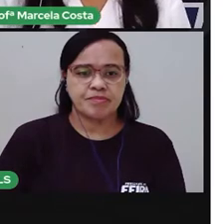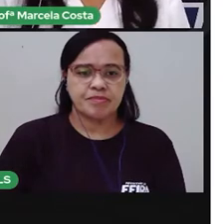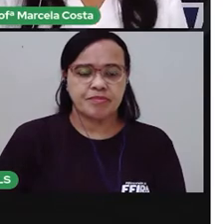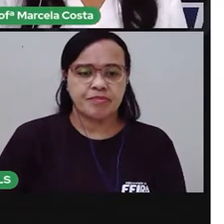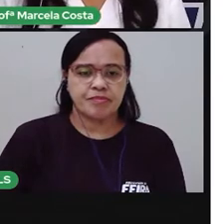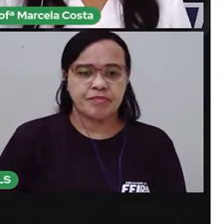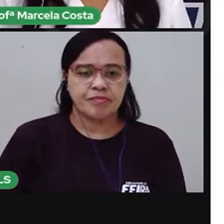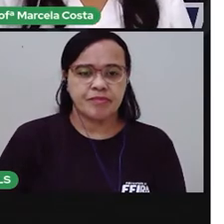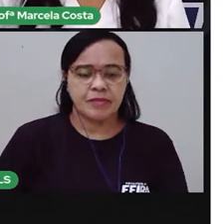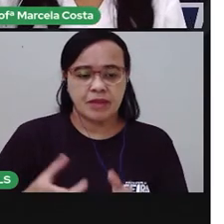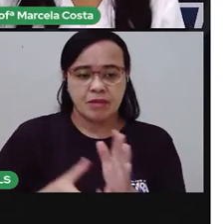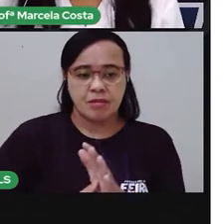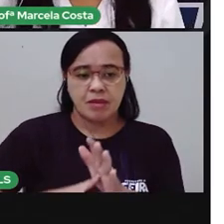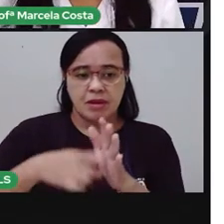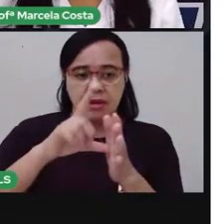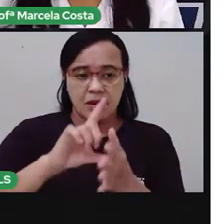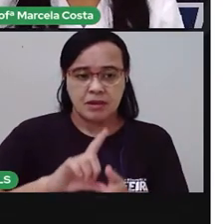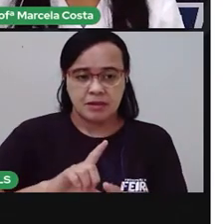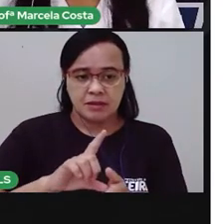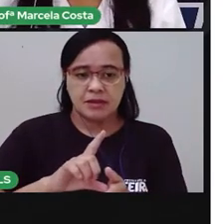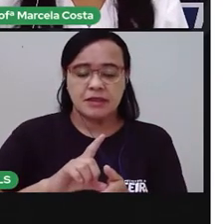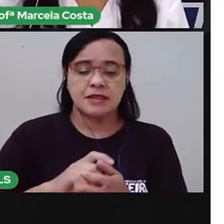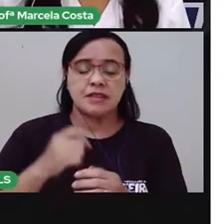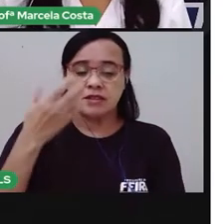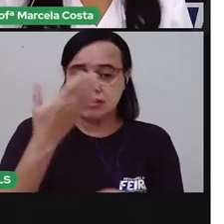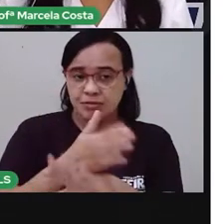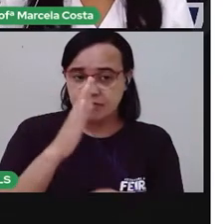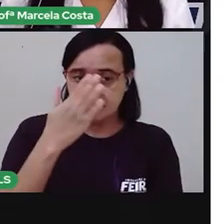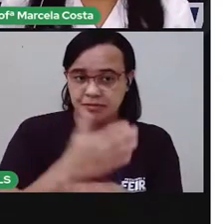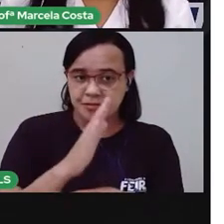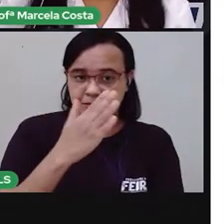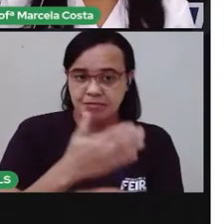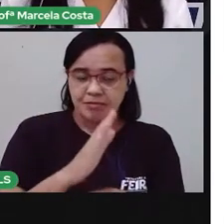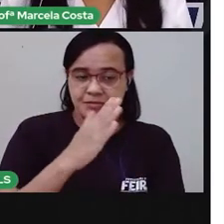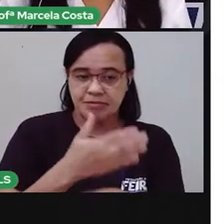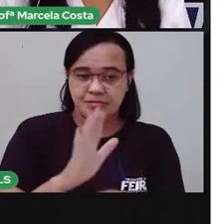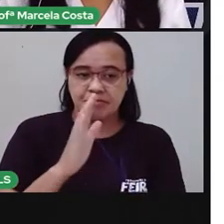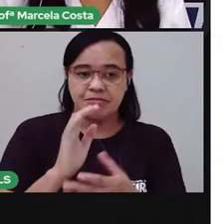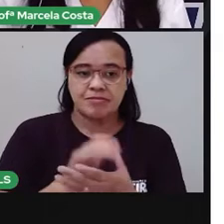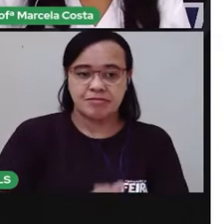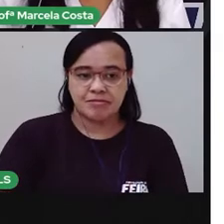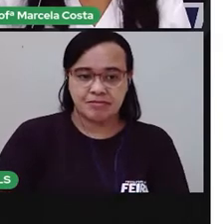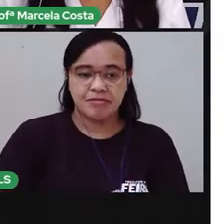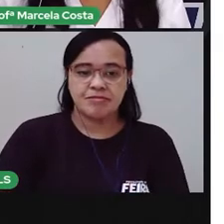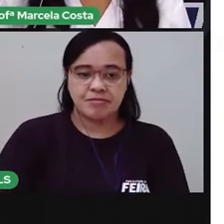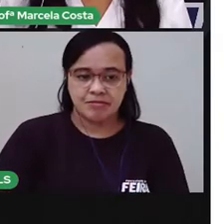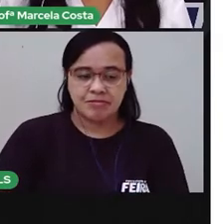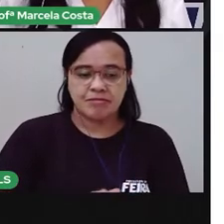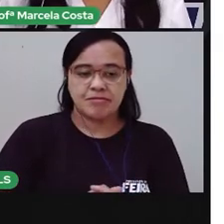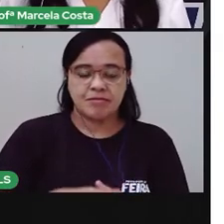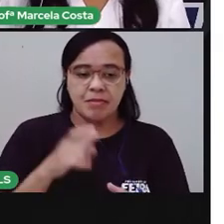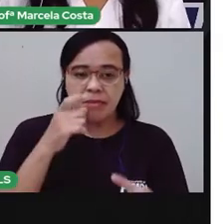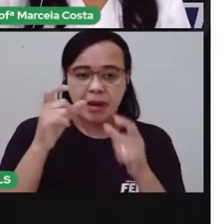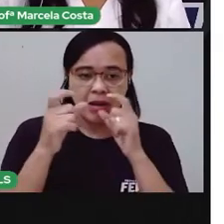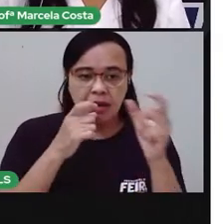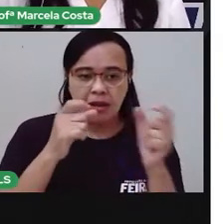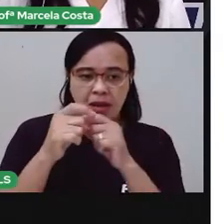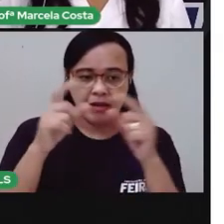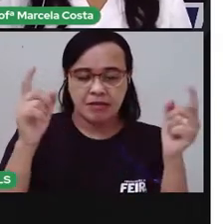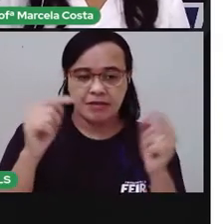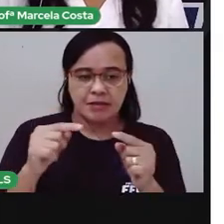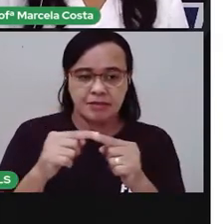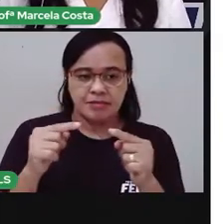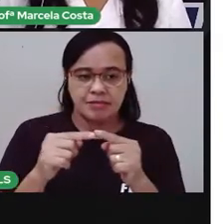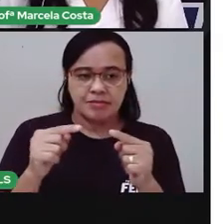Antes de ir para a parte prática, onde a gente vai abrir, montar algumas palavras, explorar,